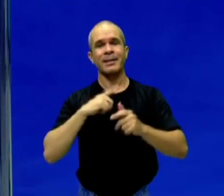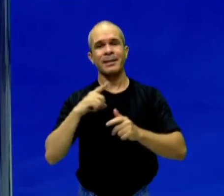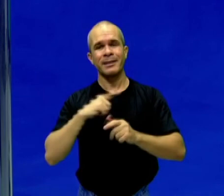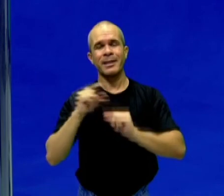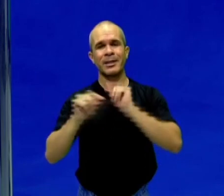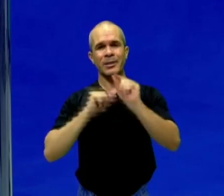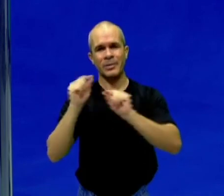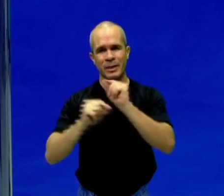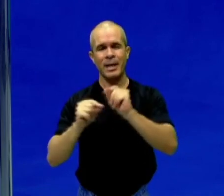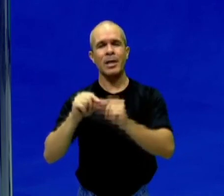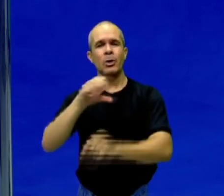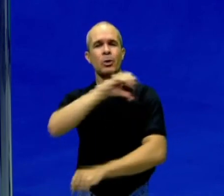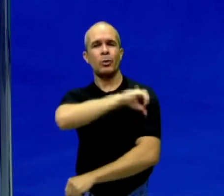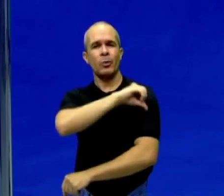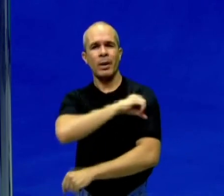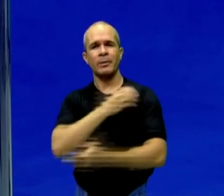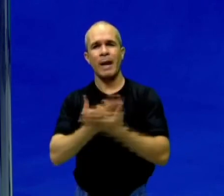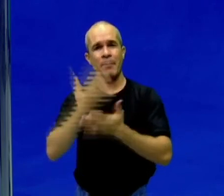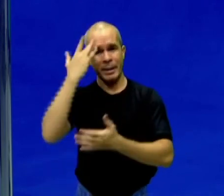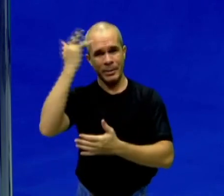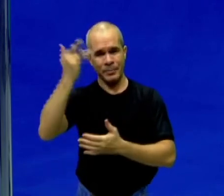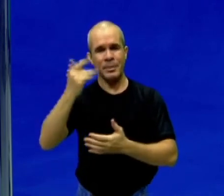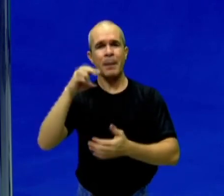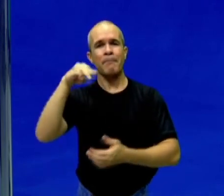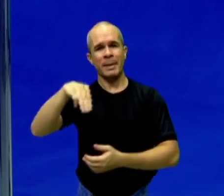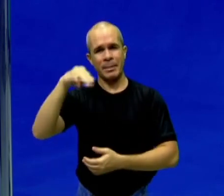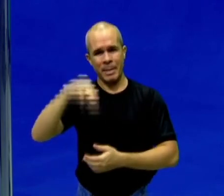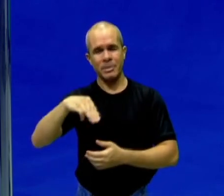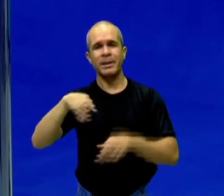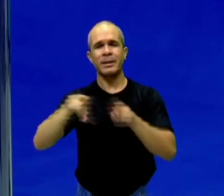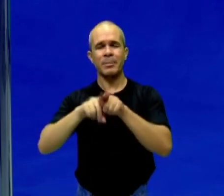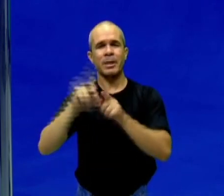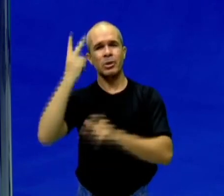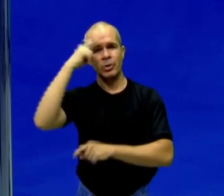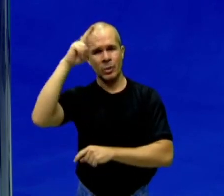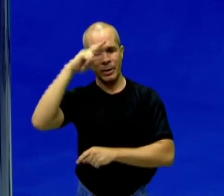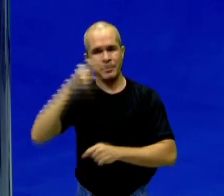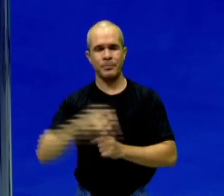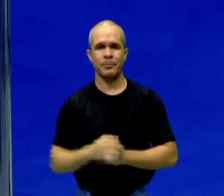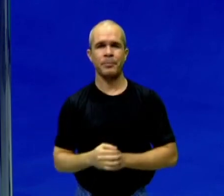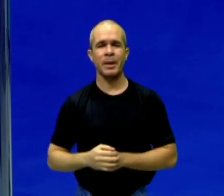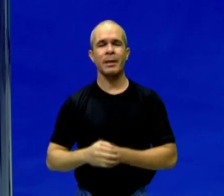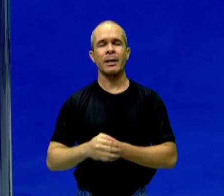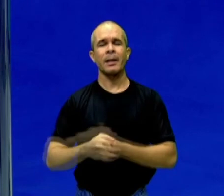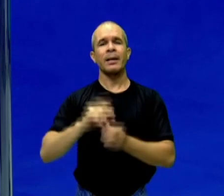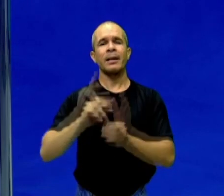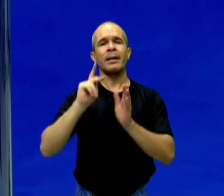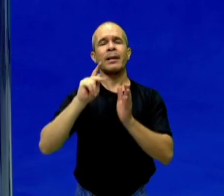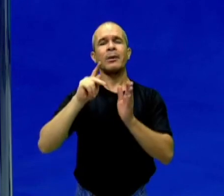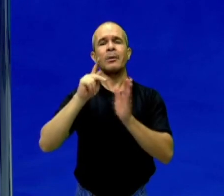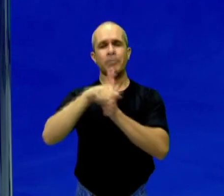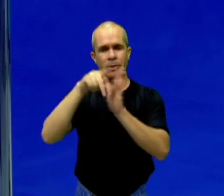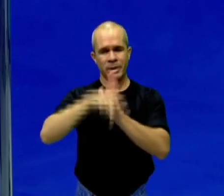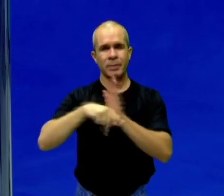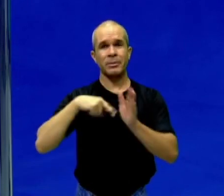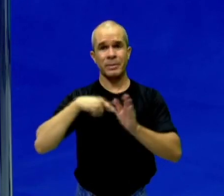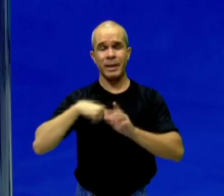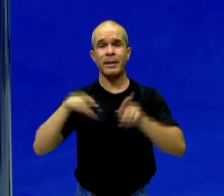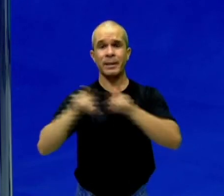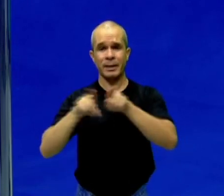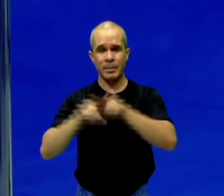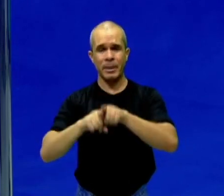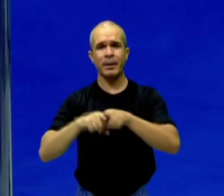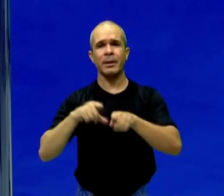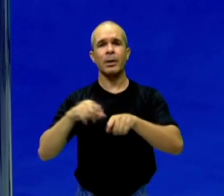aulas do nono ano do ensino fundamental de matemática e história. Lembrando que o Seduc em Ação é transmitido também